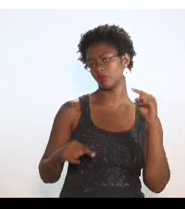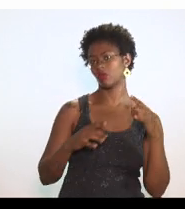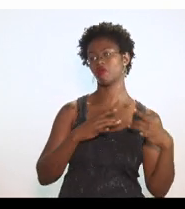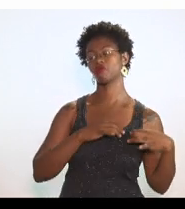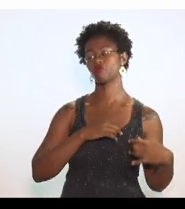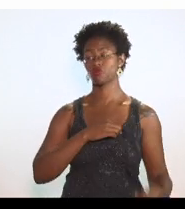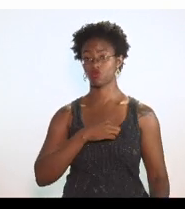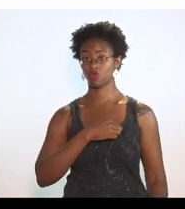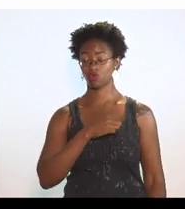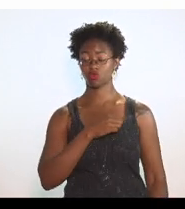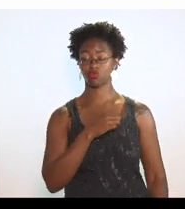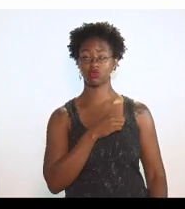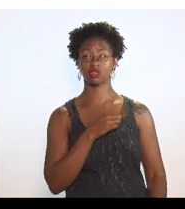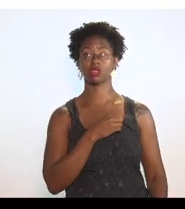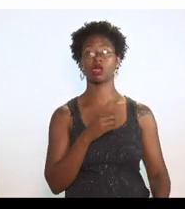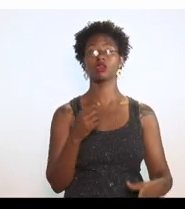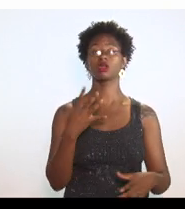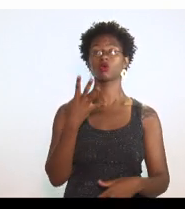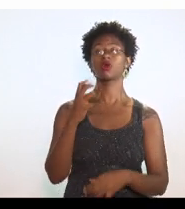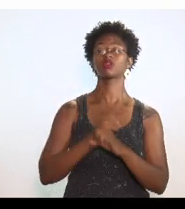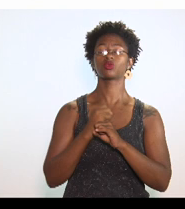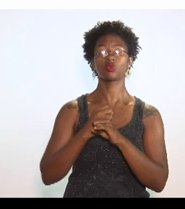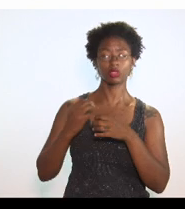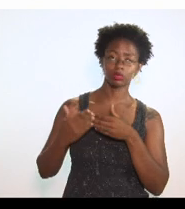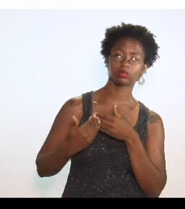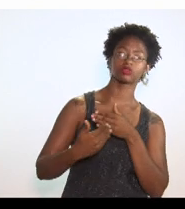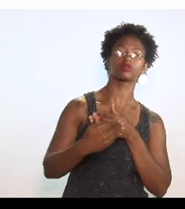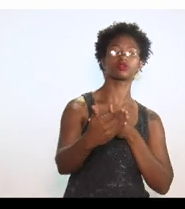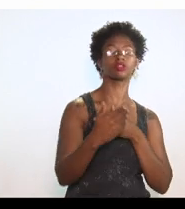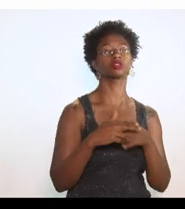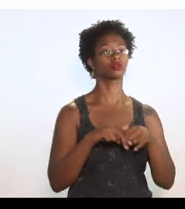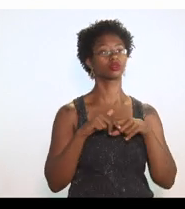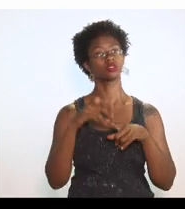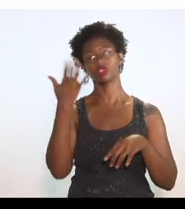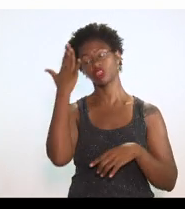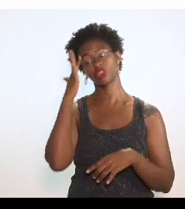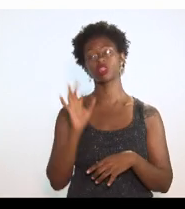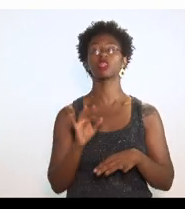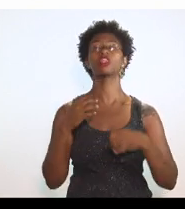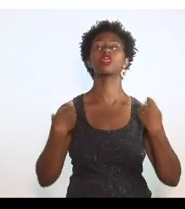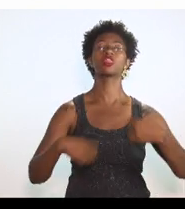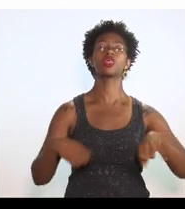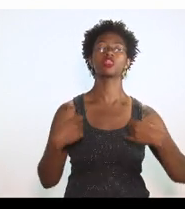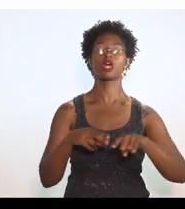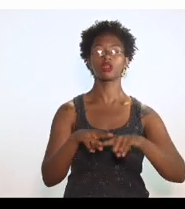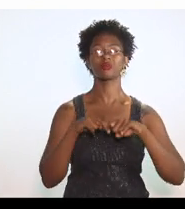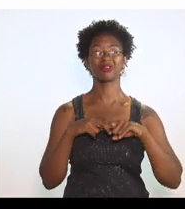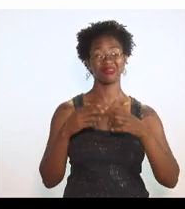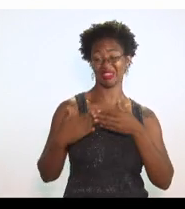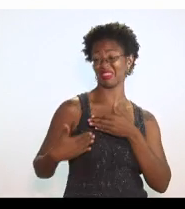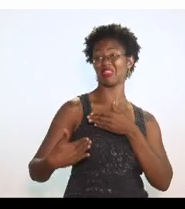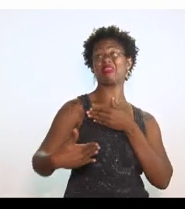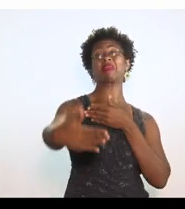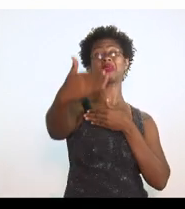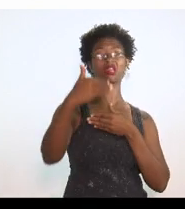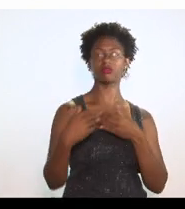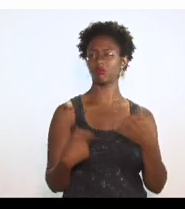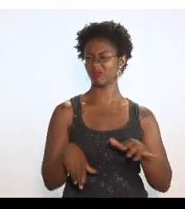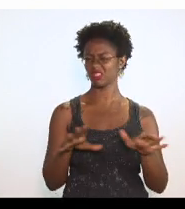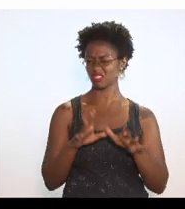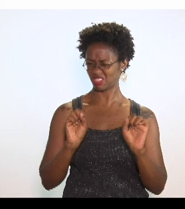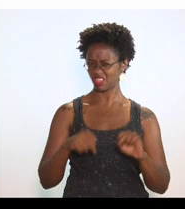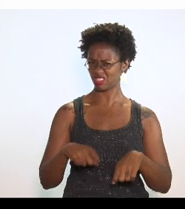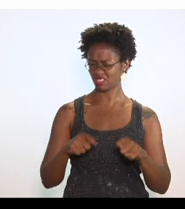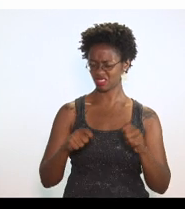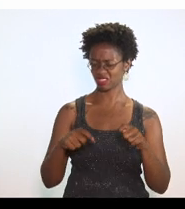anos, isso traz uma certa preocupação, a gente não entende ser necessário esse desenquadramento por um período tão longo. A emenda 8, que